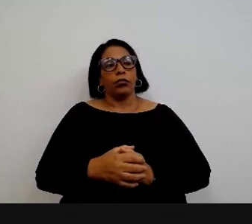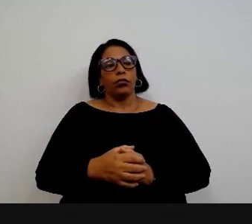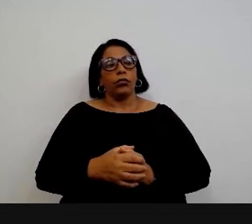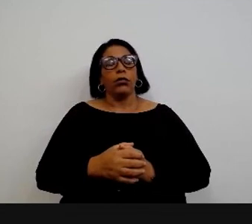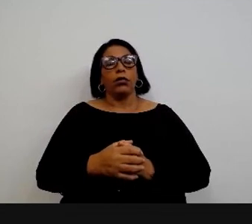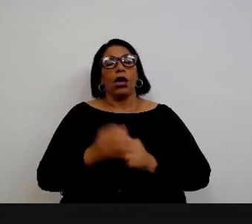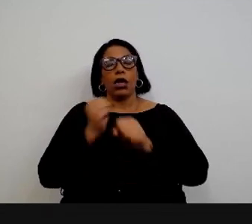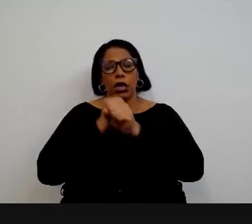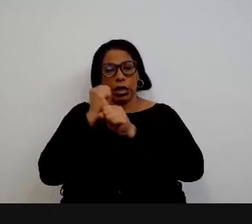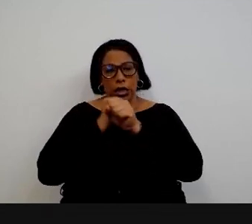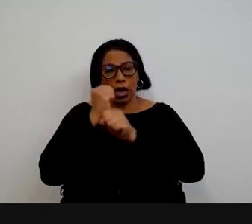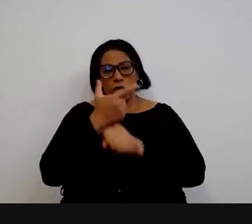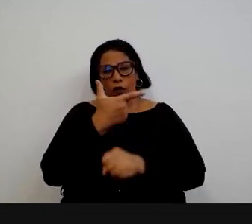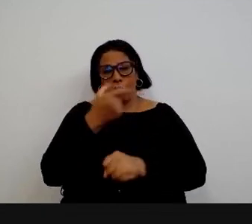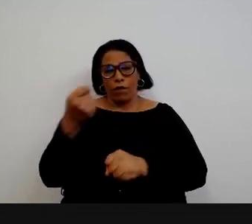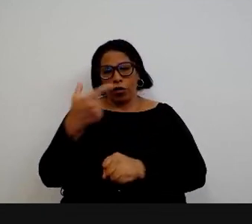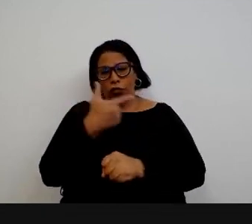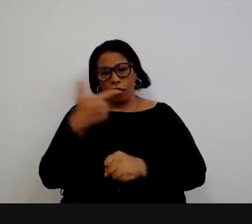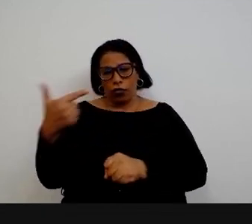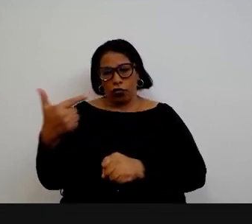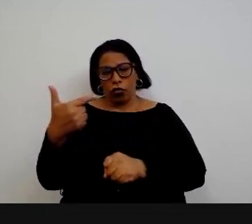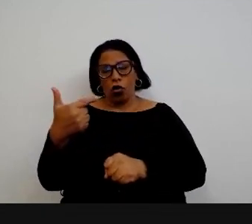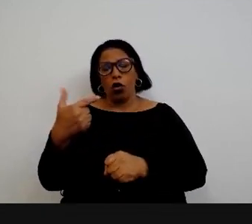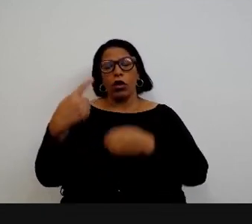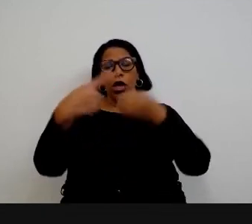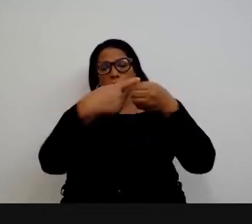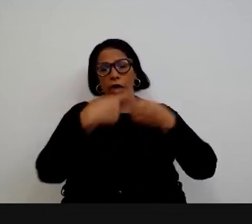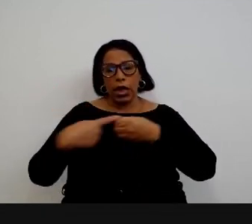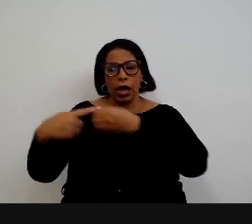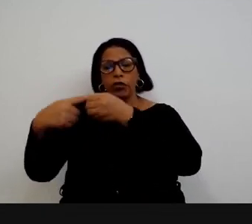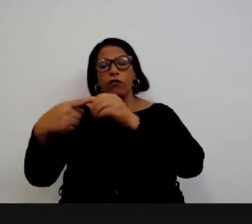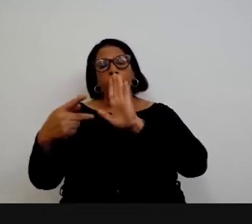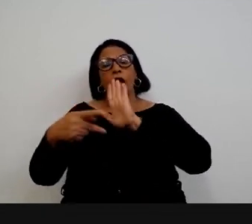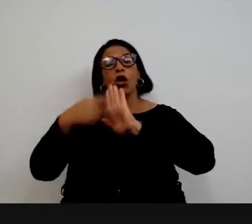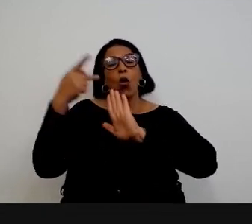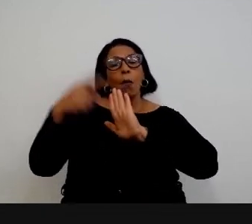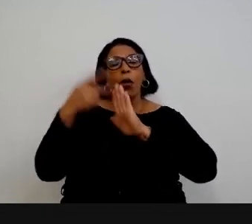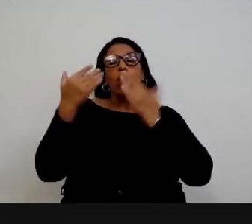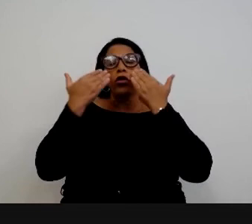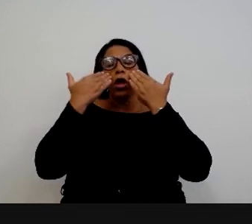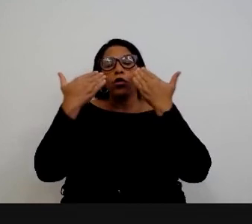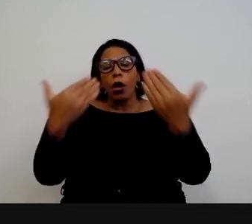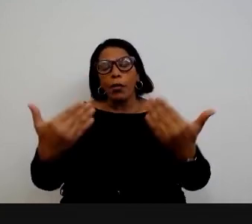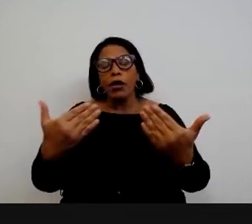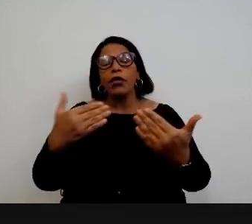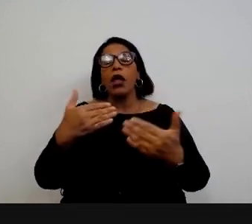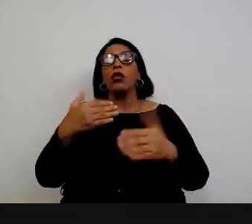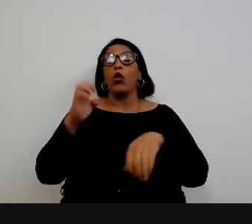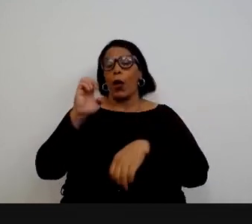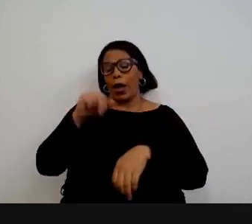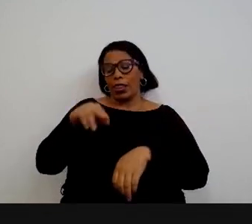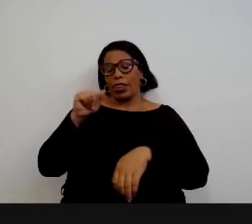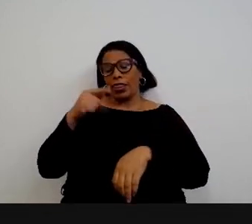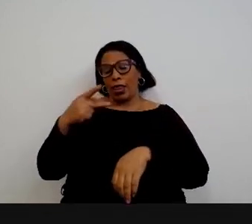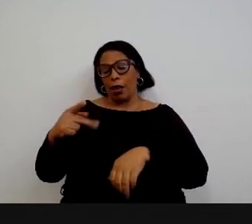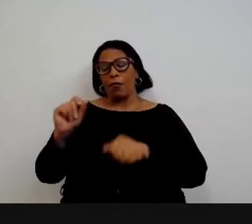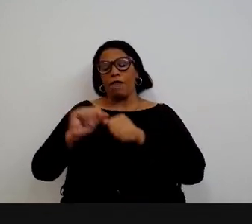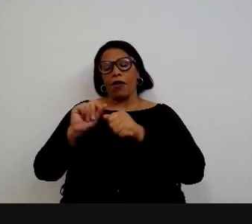começou esse ano dessas necessidades então eu estou estando aí que seja algo como a cada trimestre